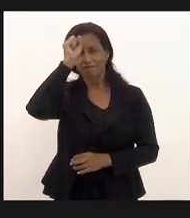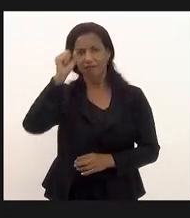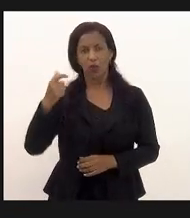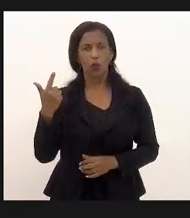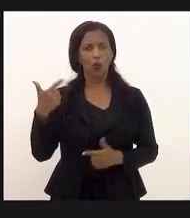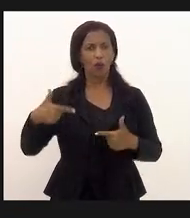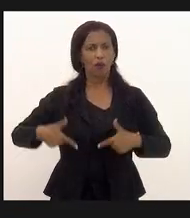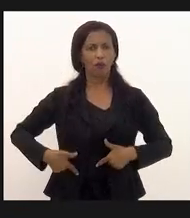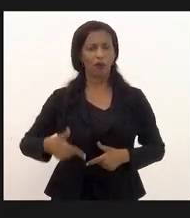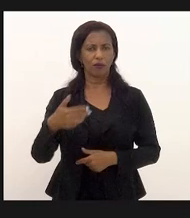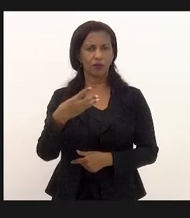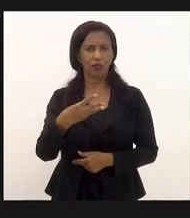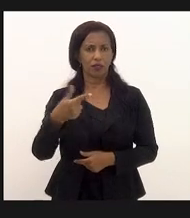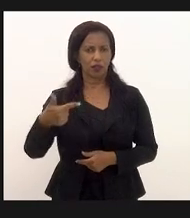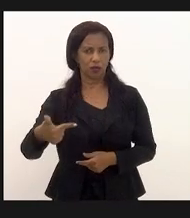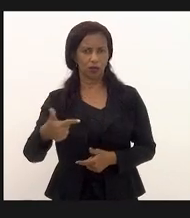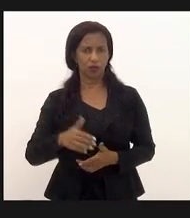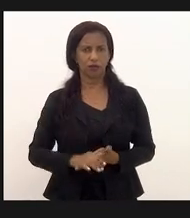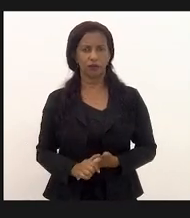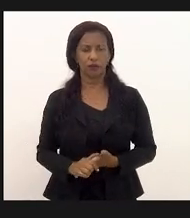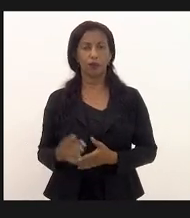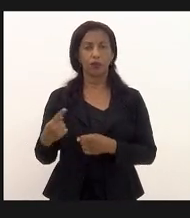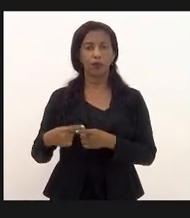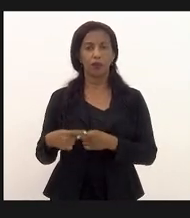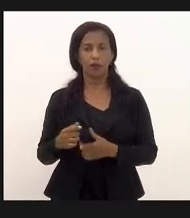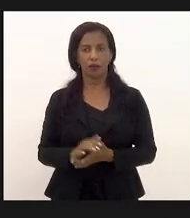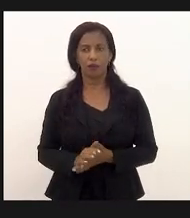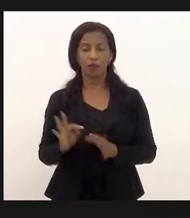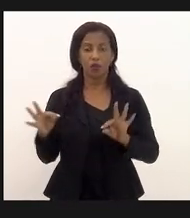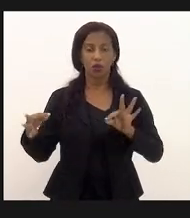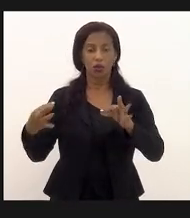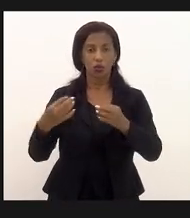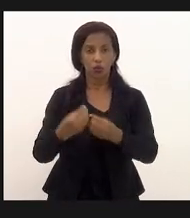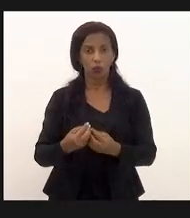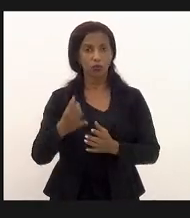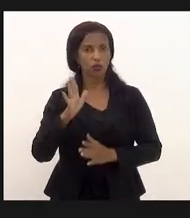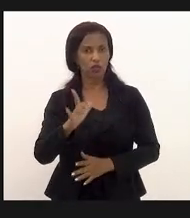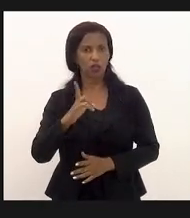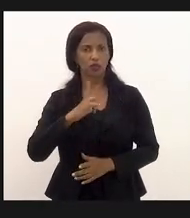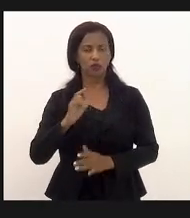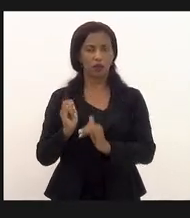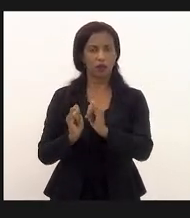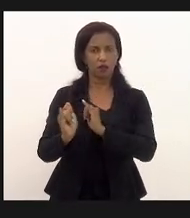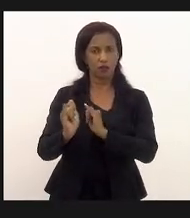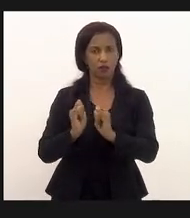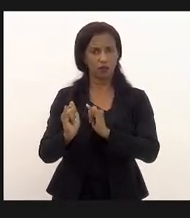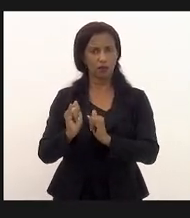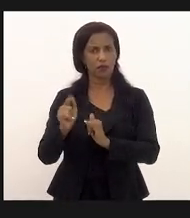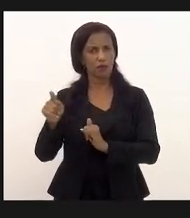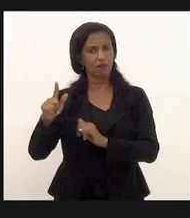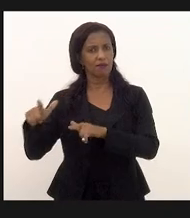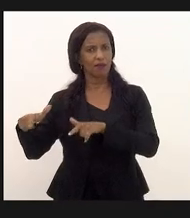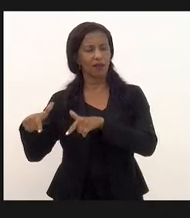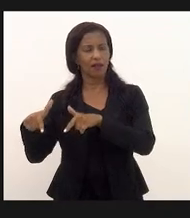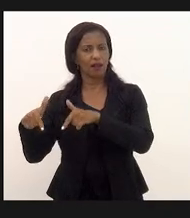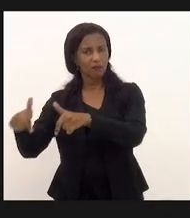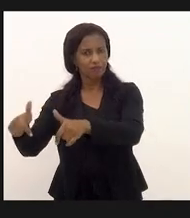revólver calibre 32 por quê? porque todos já tiveram a informação daquela operação